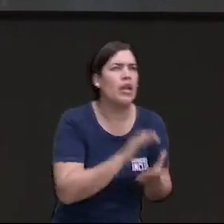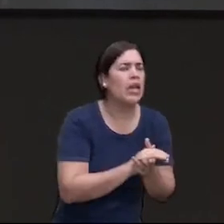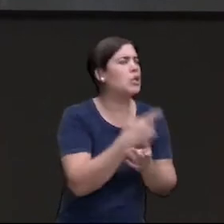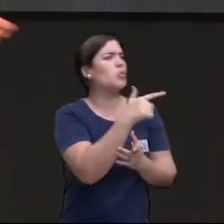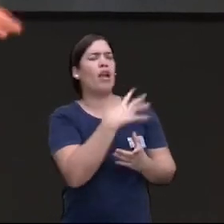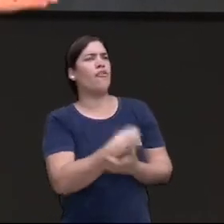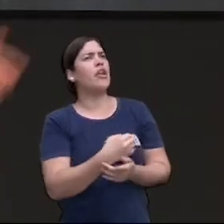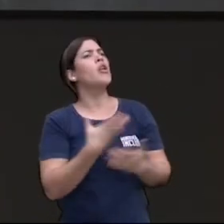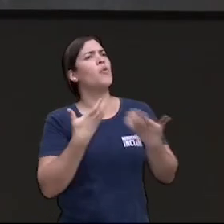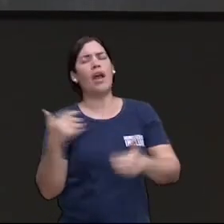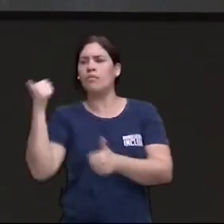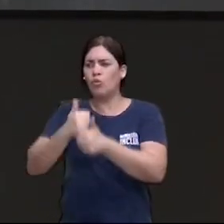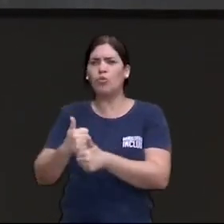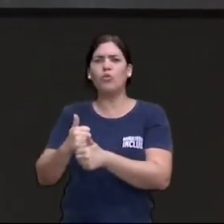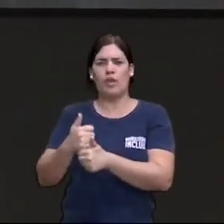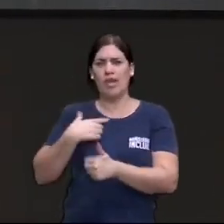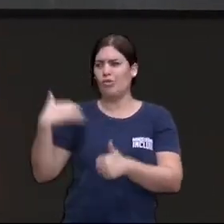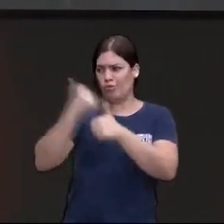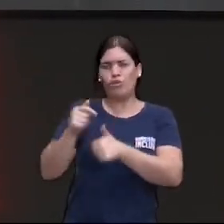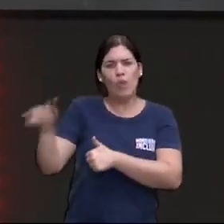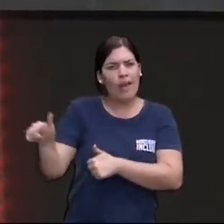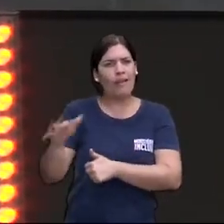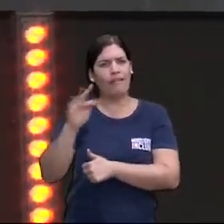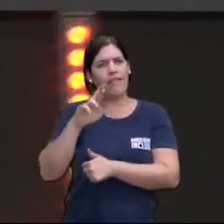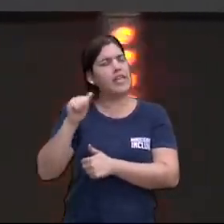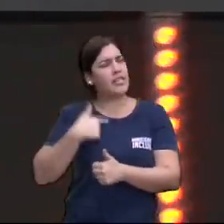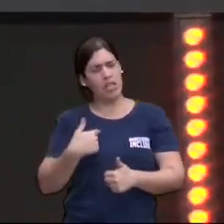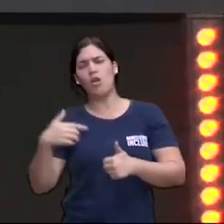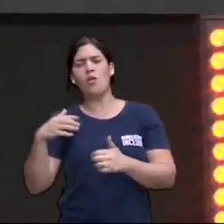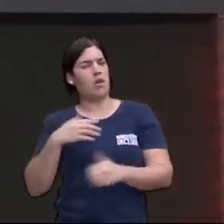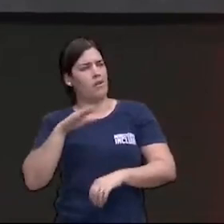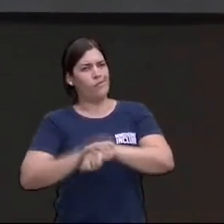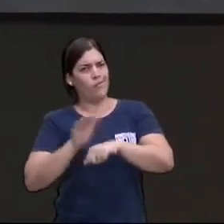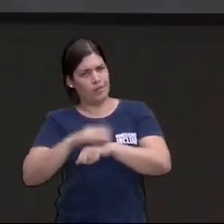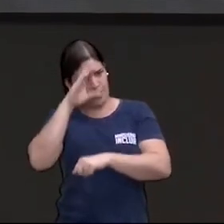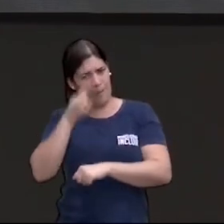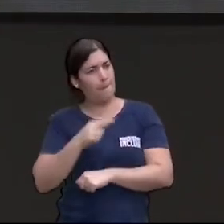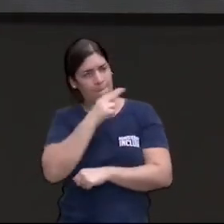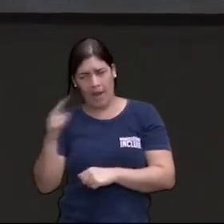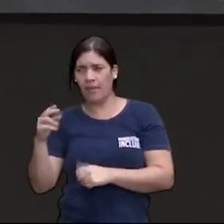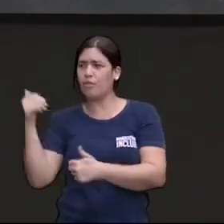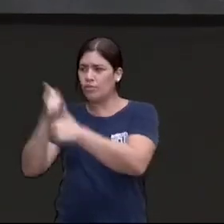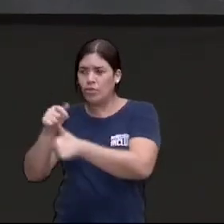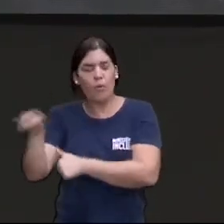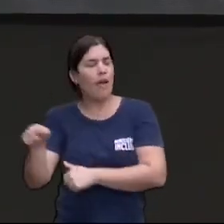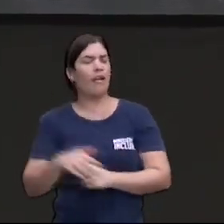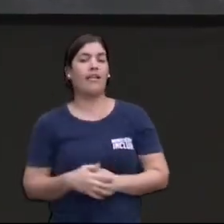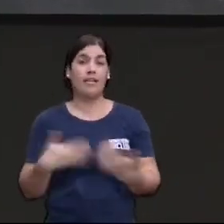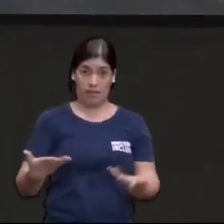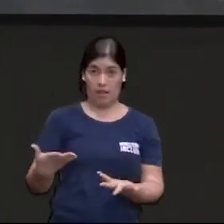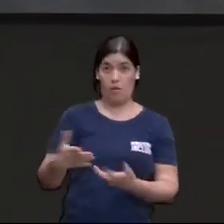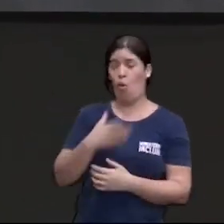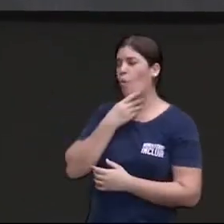e os nazistas aceitaram aceitaram e aí dez pessoas foram